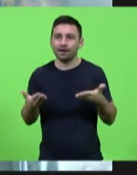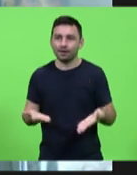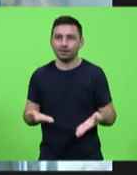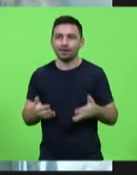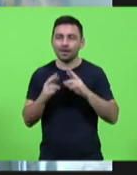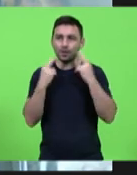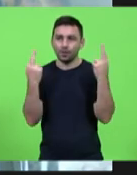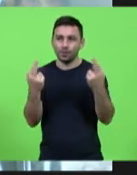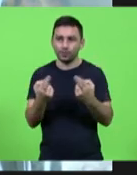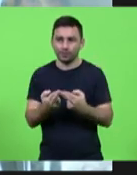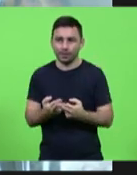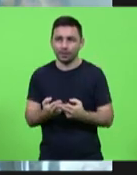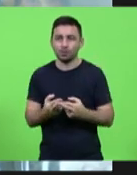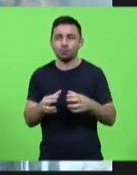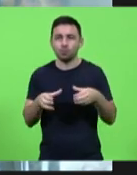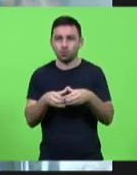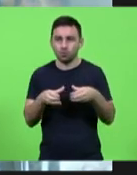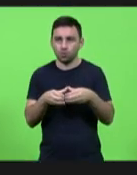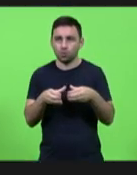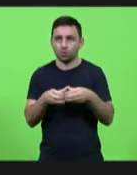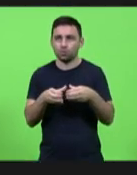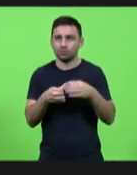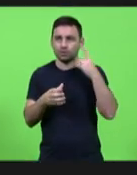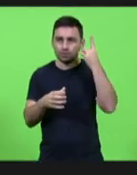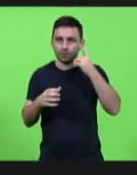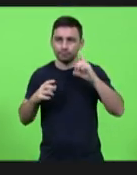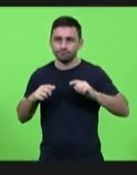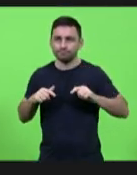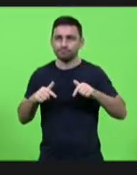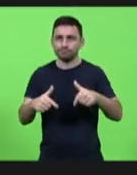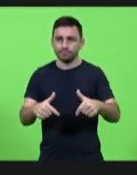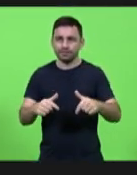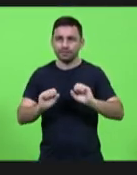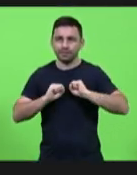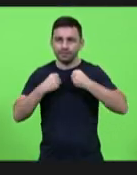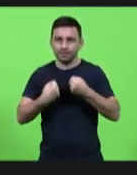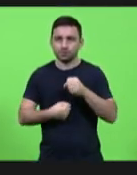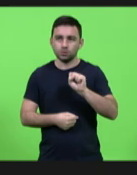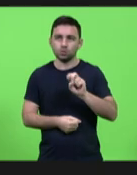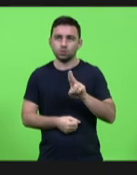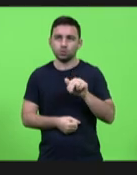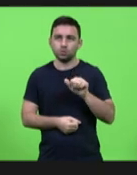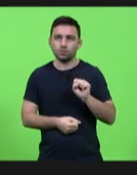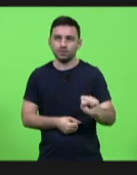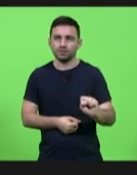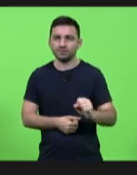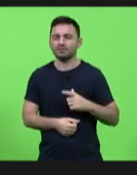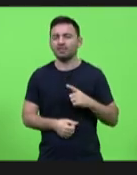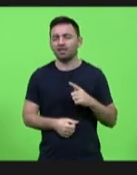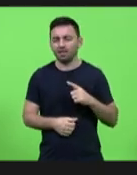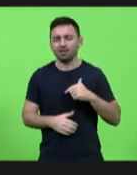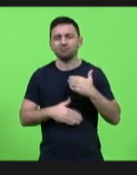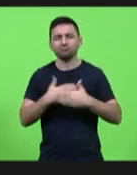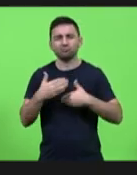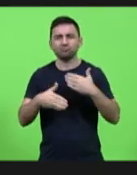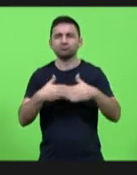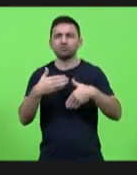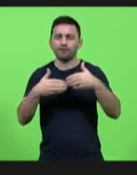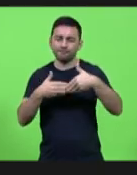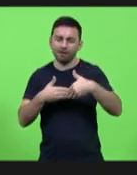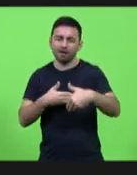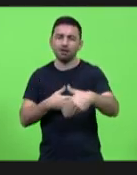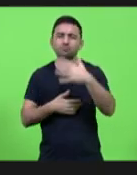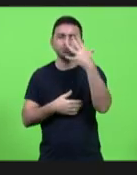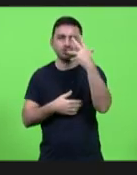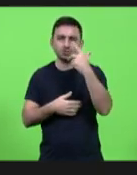reunião de instalação da frente parlamentar em defesa dos SUAS temos uma caminhada bonita longa que precisa ser